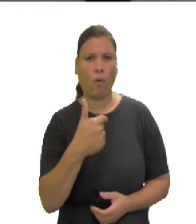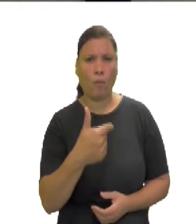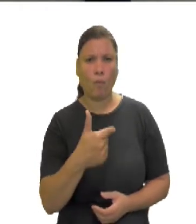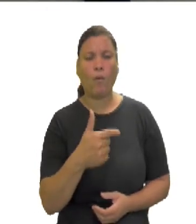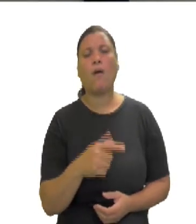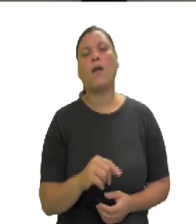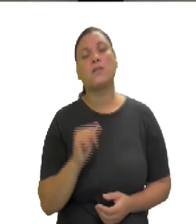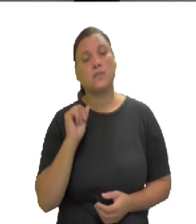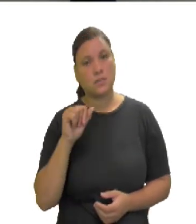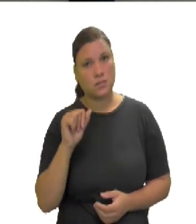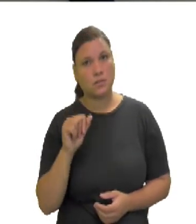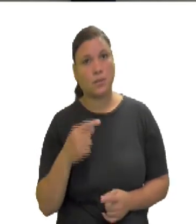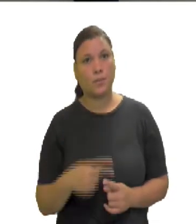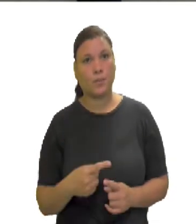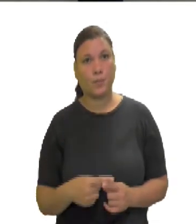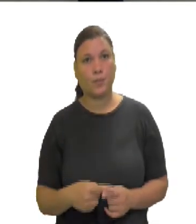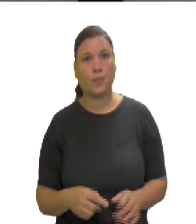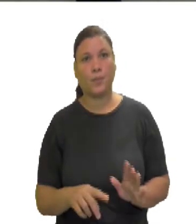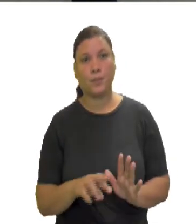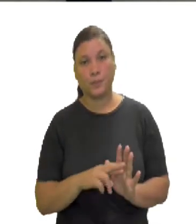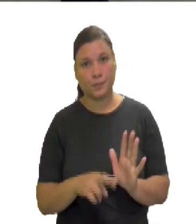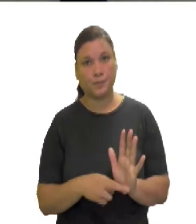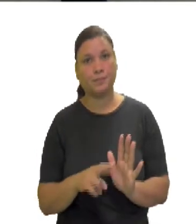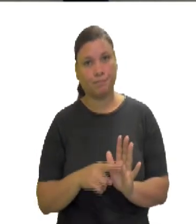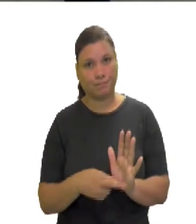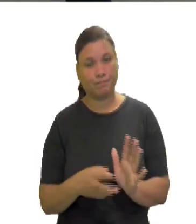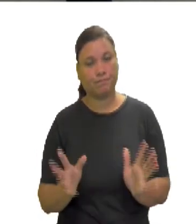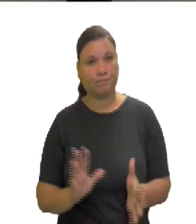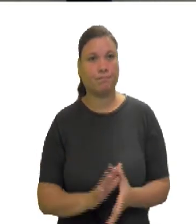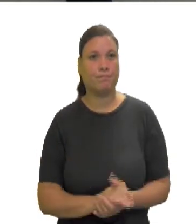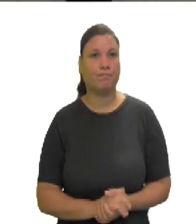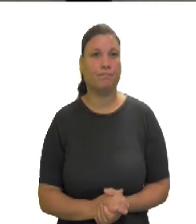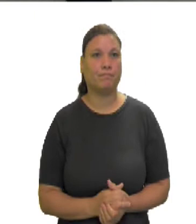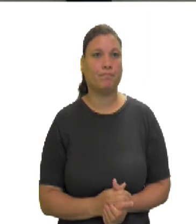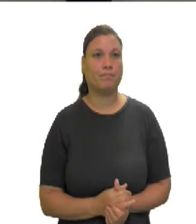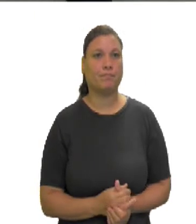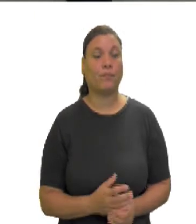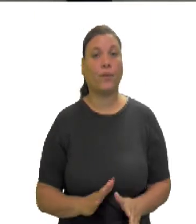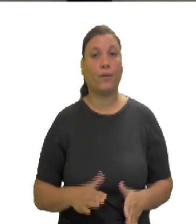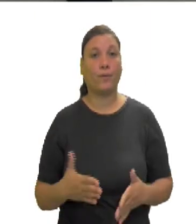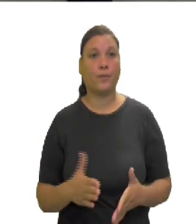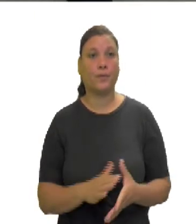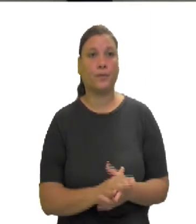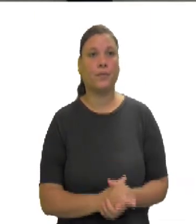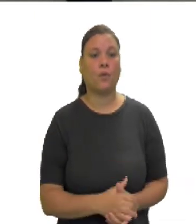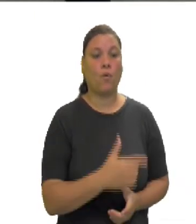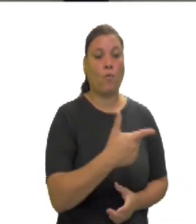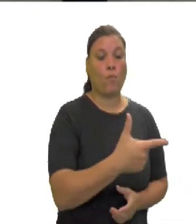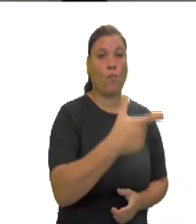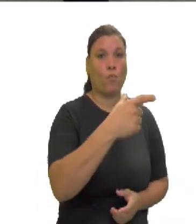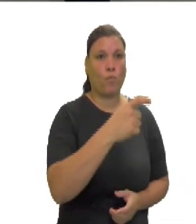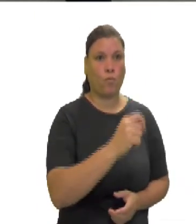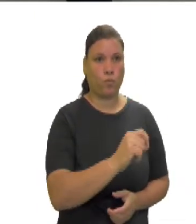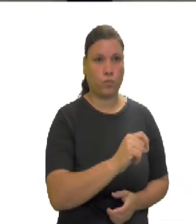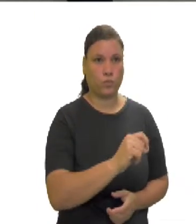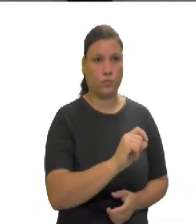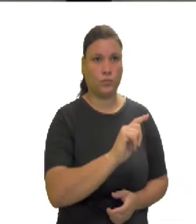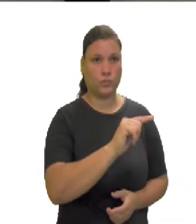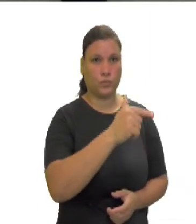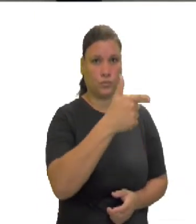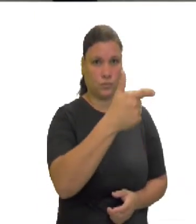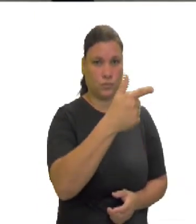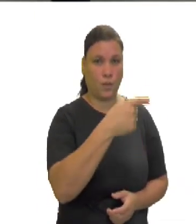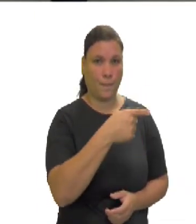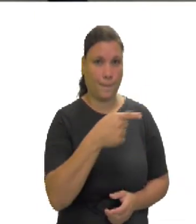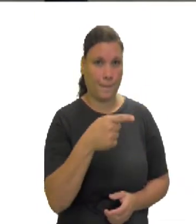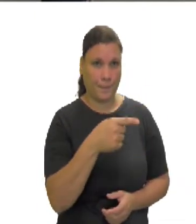como que eu vou fazer? O quadrado do primeiro termo, 20 ao quadrado, menos